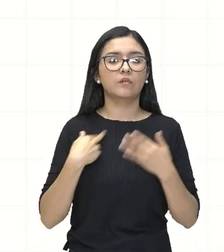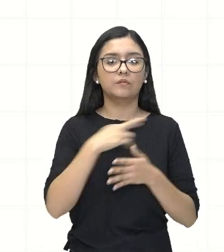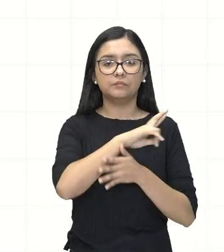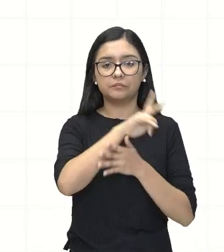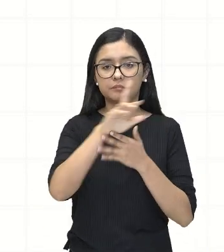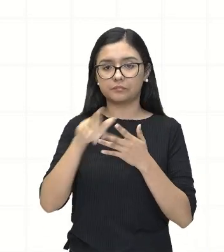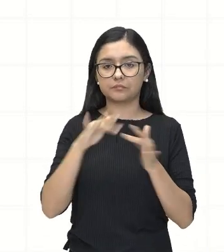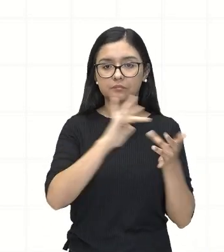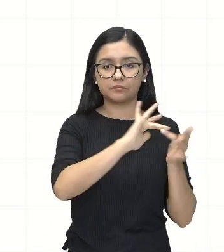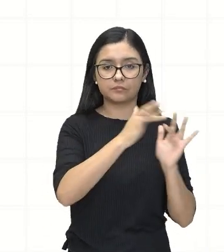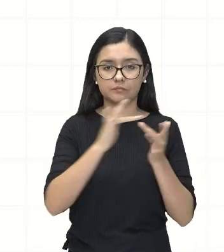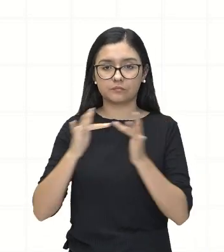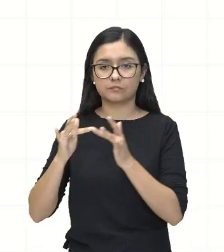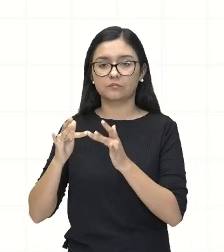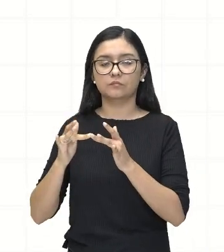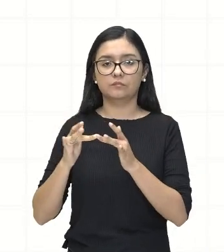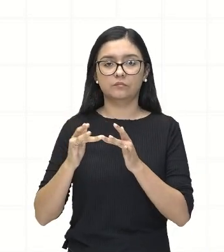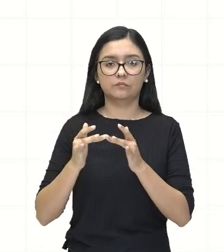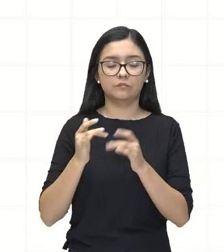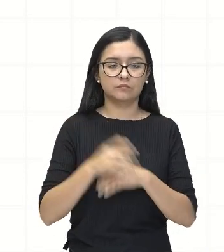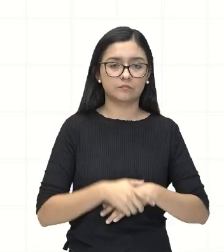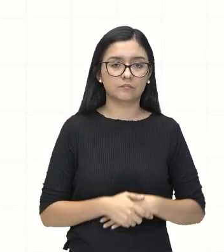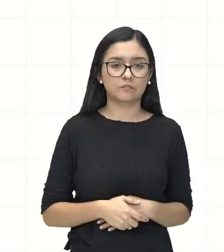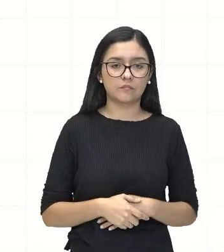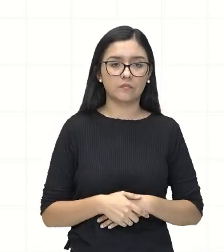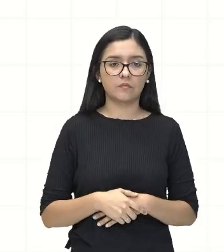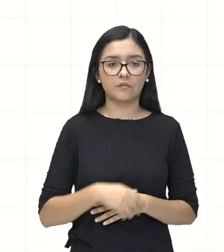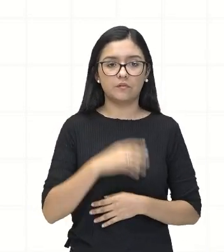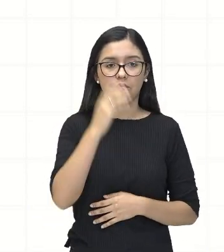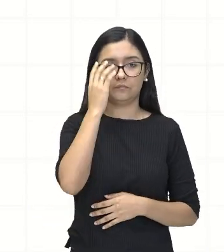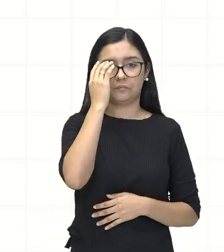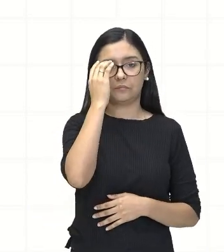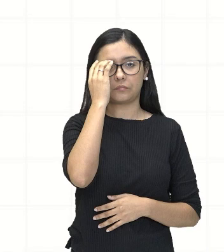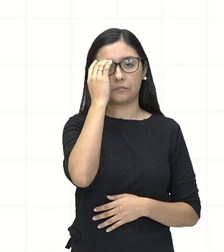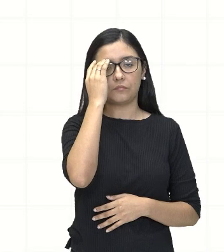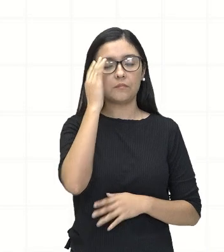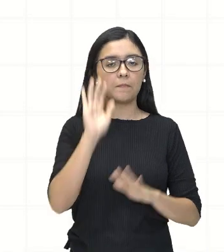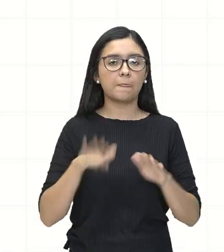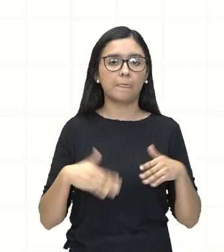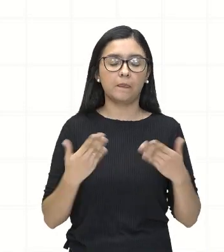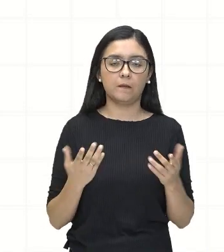contextos do mundo real. Então,